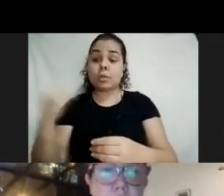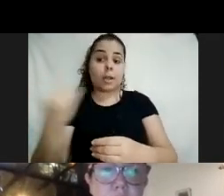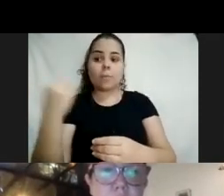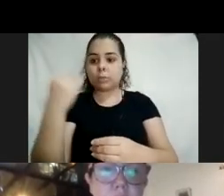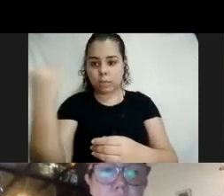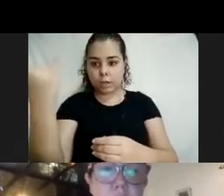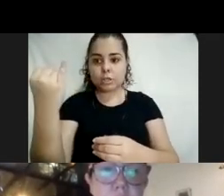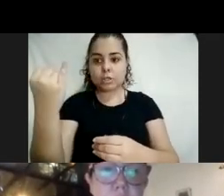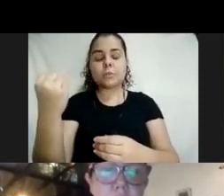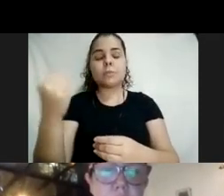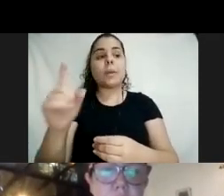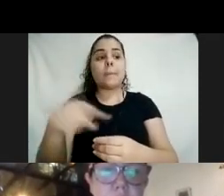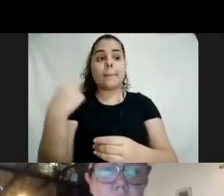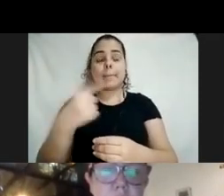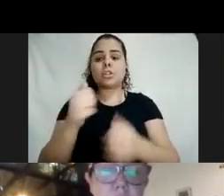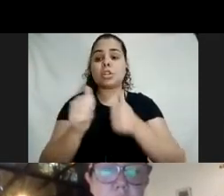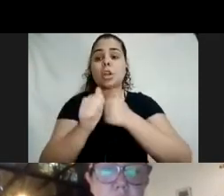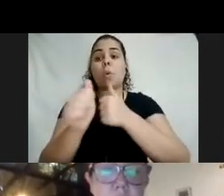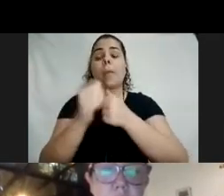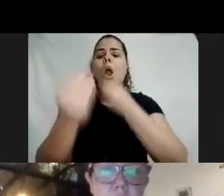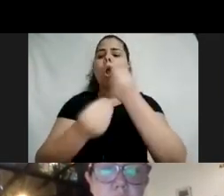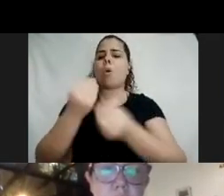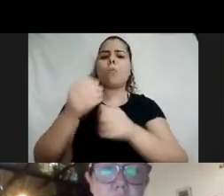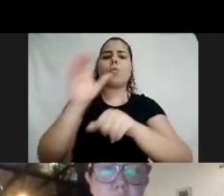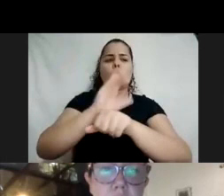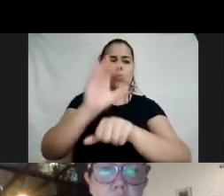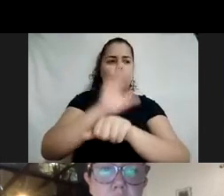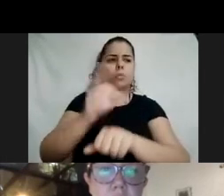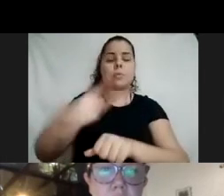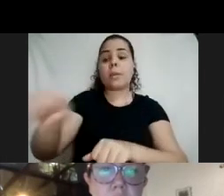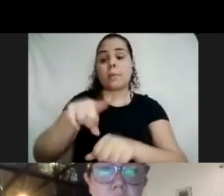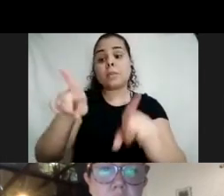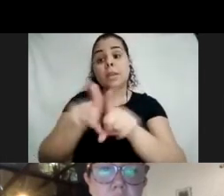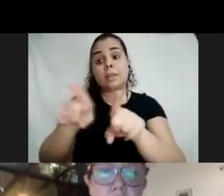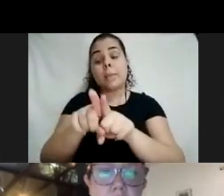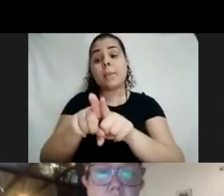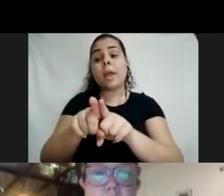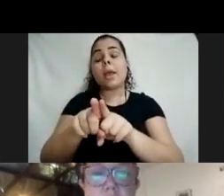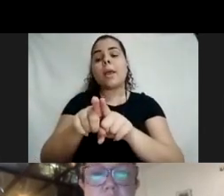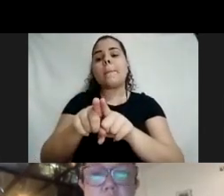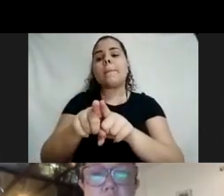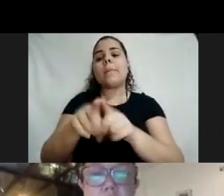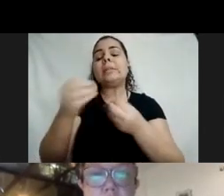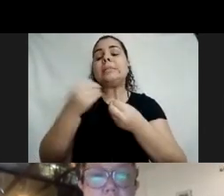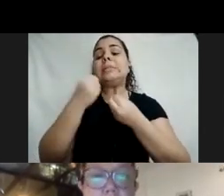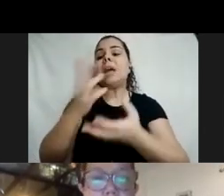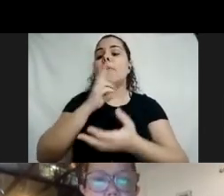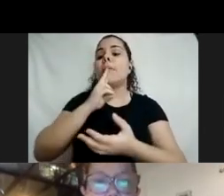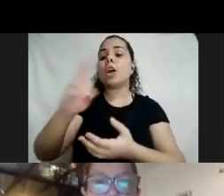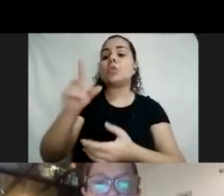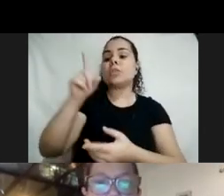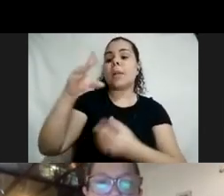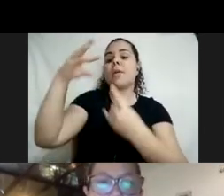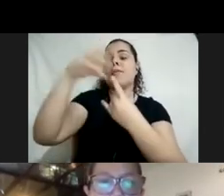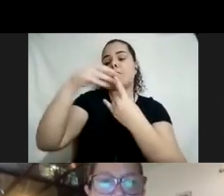para a gente acompanhar como é que o curso está sendo, mas também para a gente dar resposta a Fiocruz, que foi quem patrocinou e